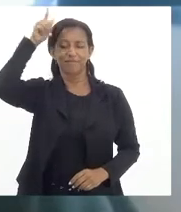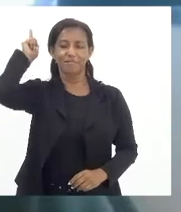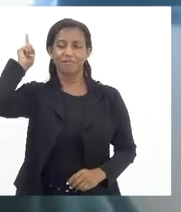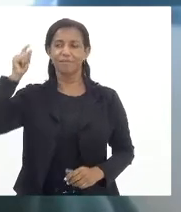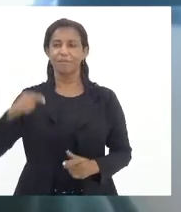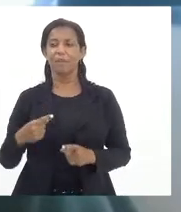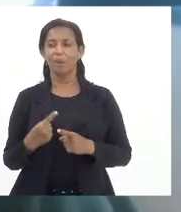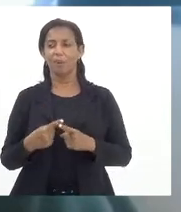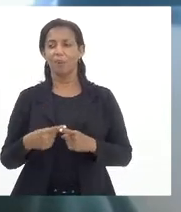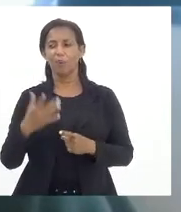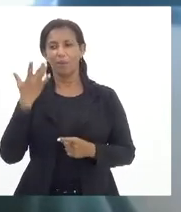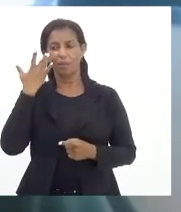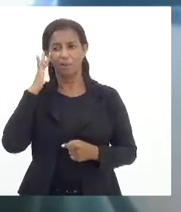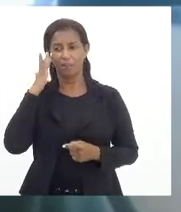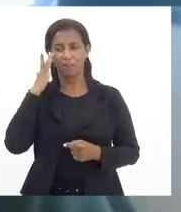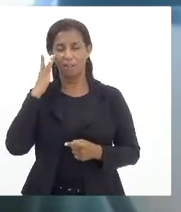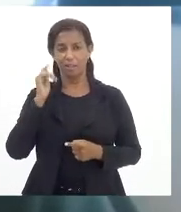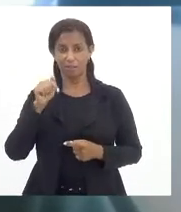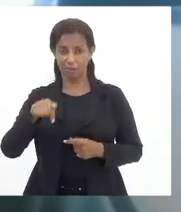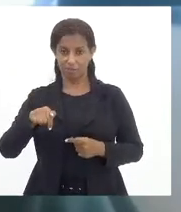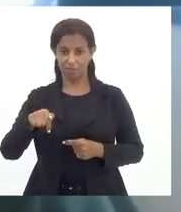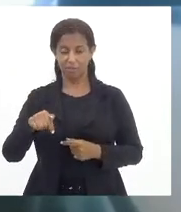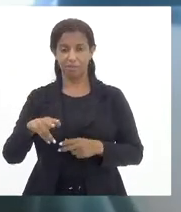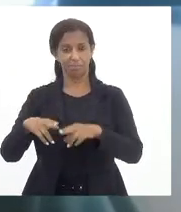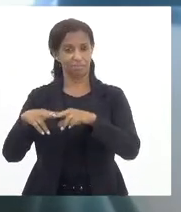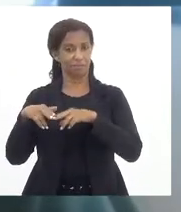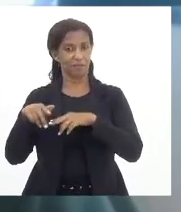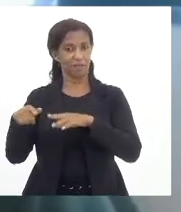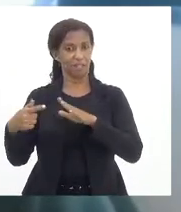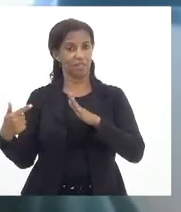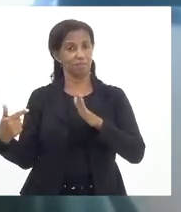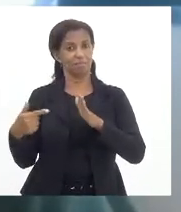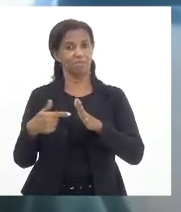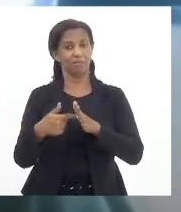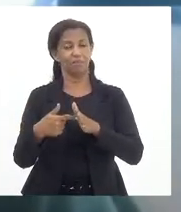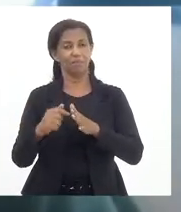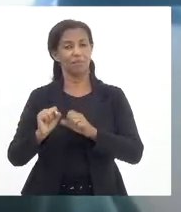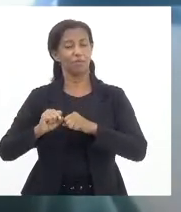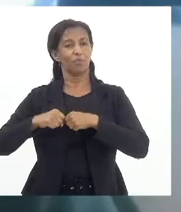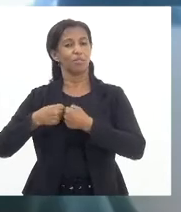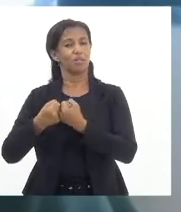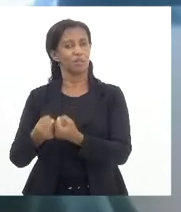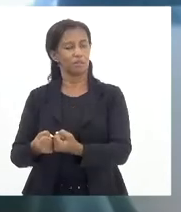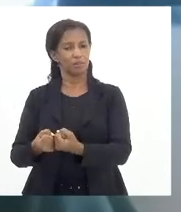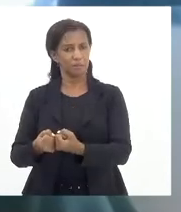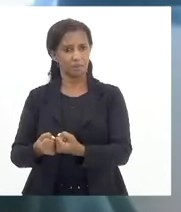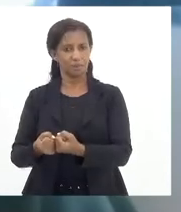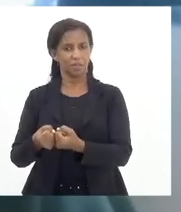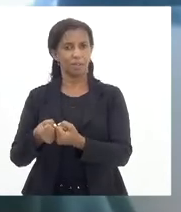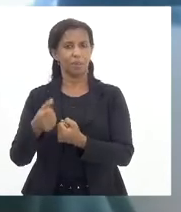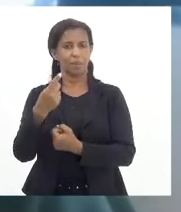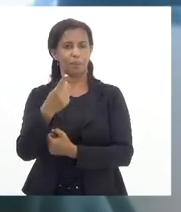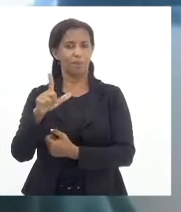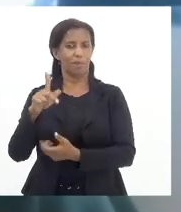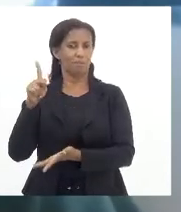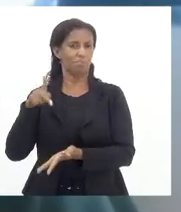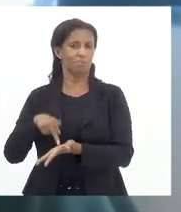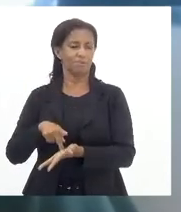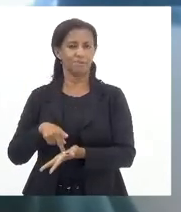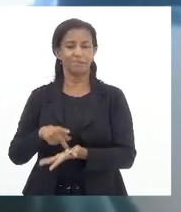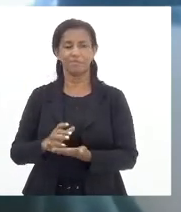porque eu acho que nesse caso ele aponta para fortalecer o projeto original.